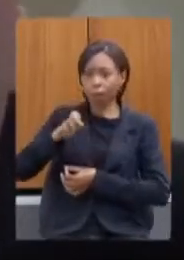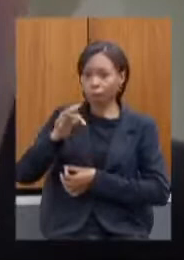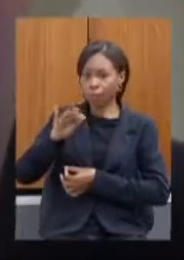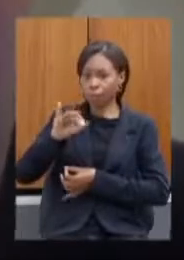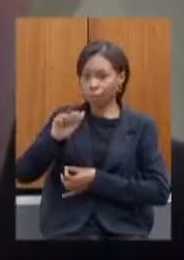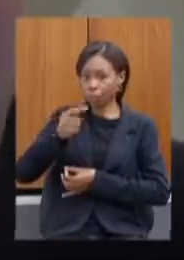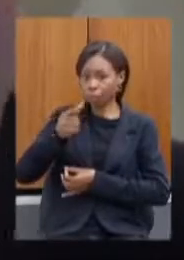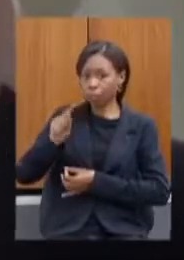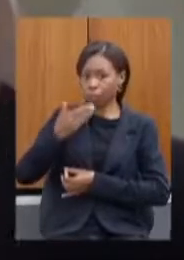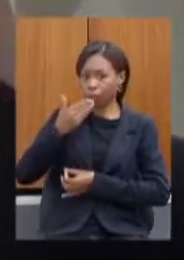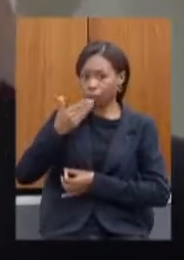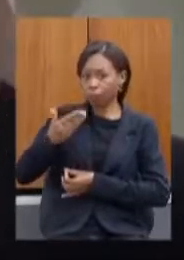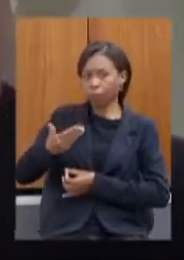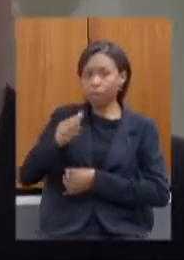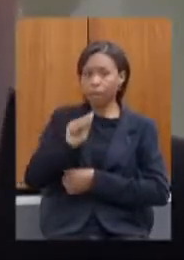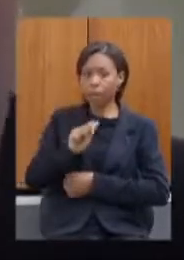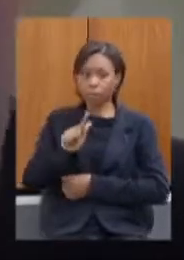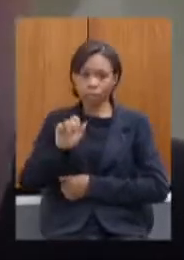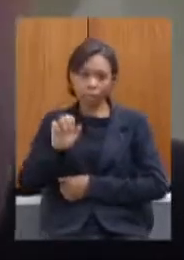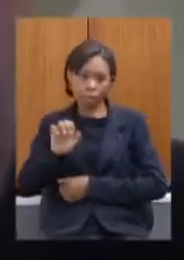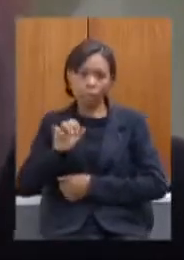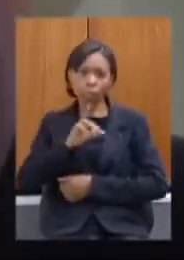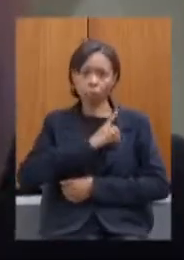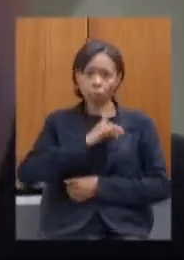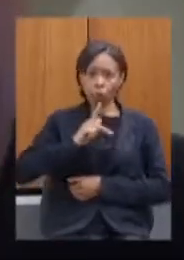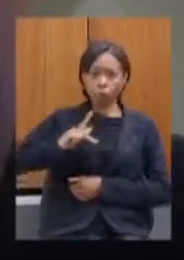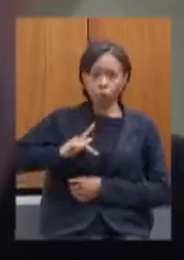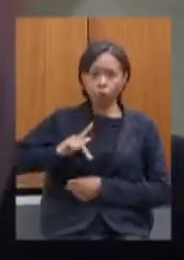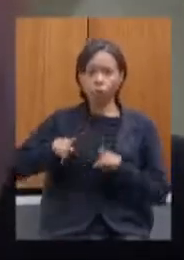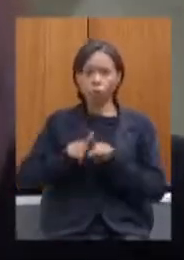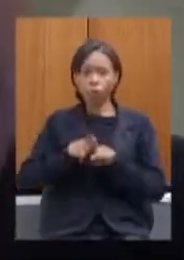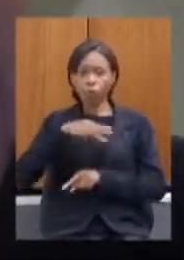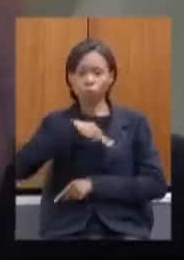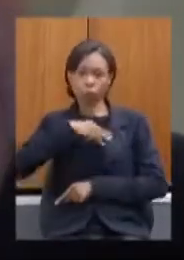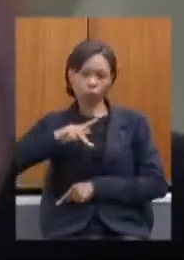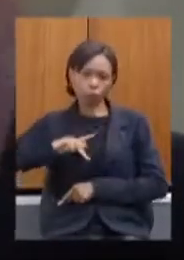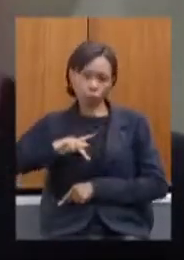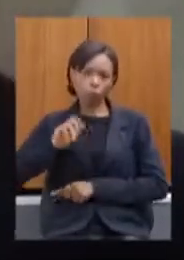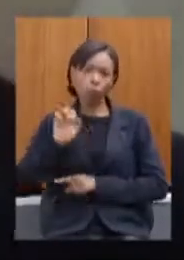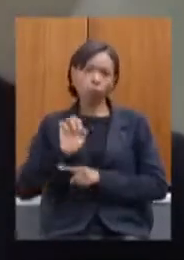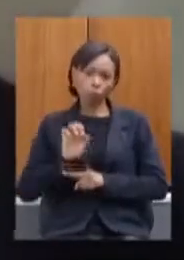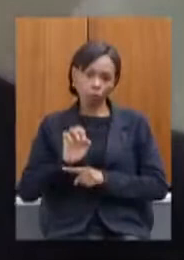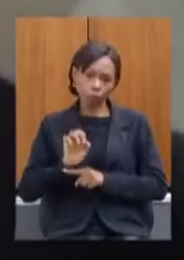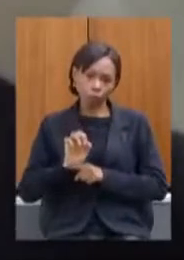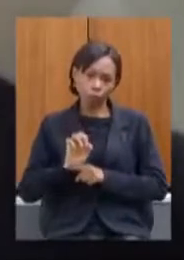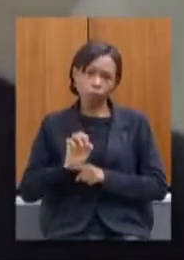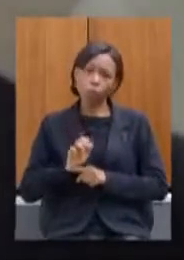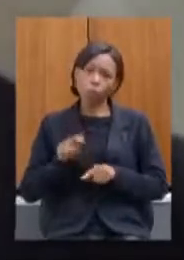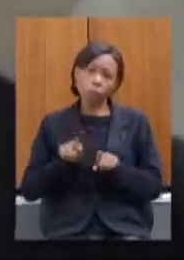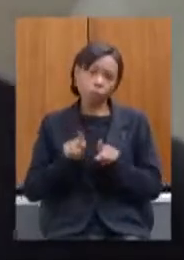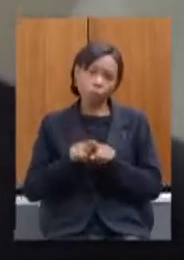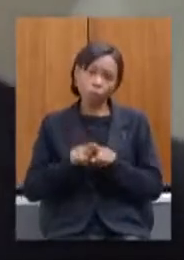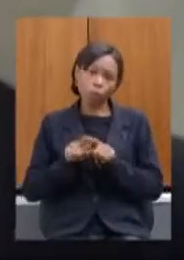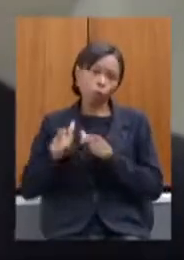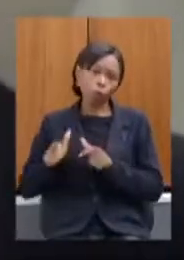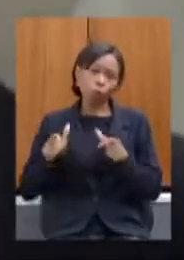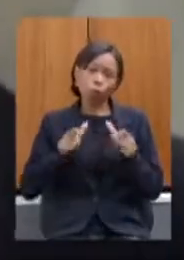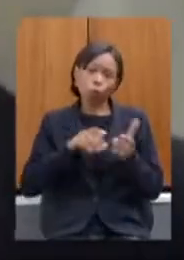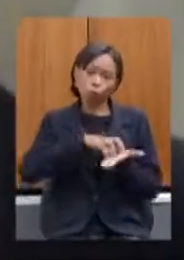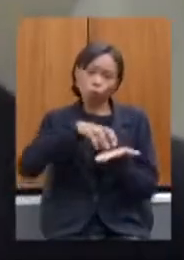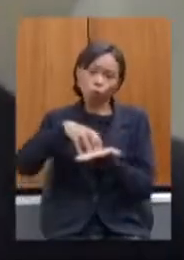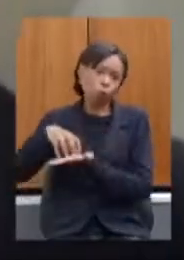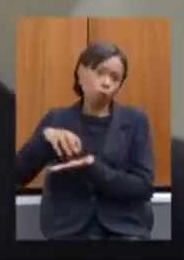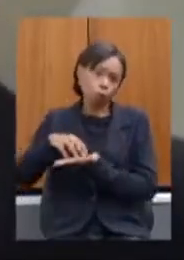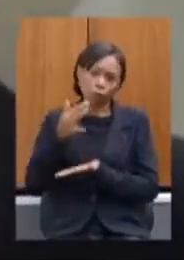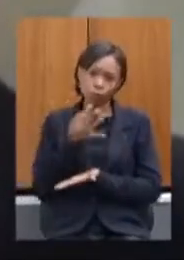da AGE da Defensoria Pública e do Ministério Público do Estado e com os órgãos federais como a Micos